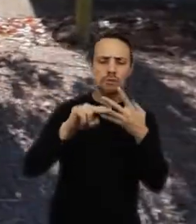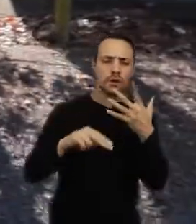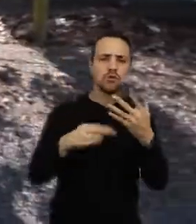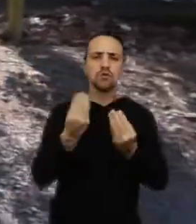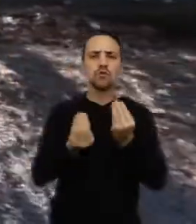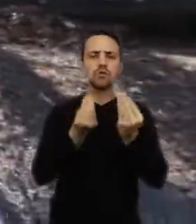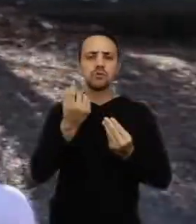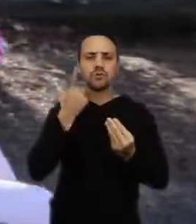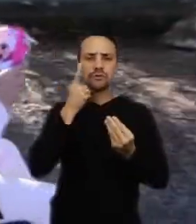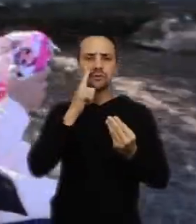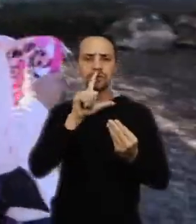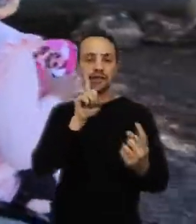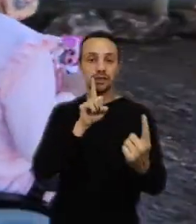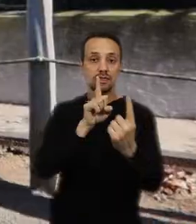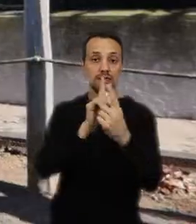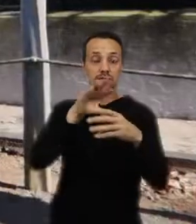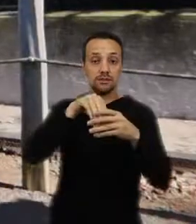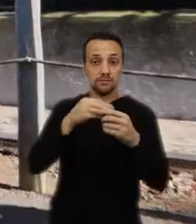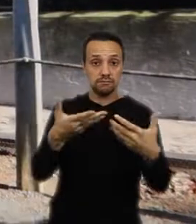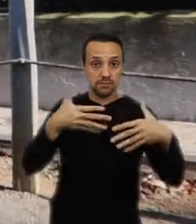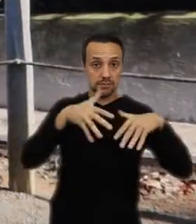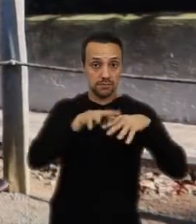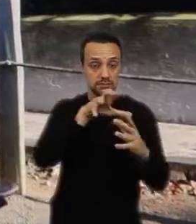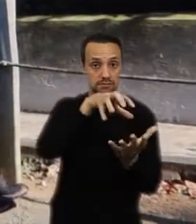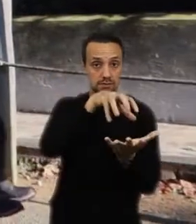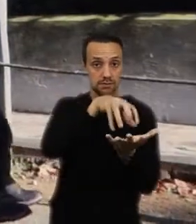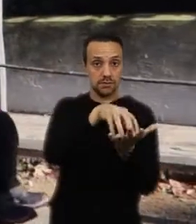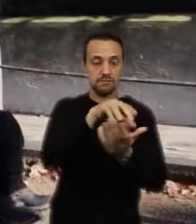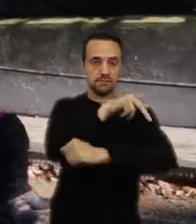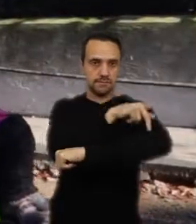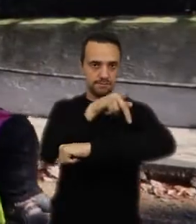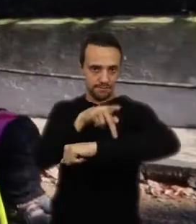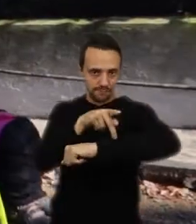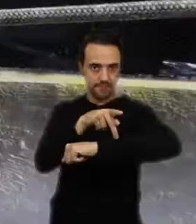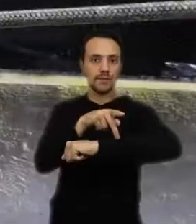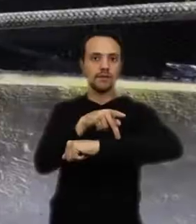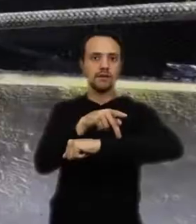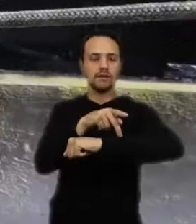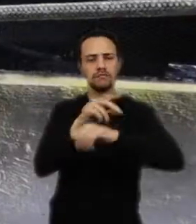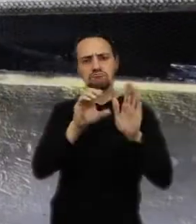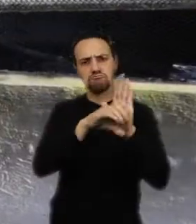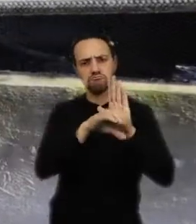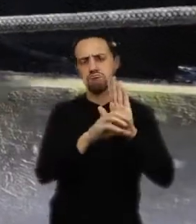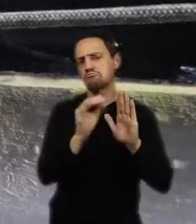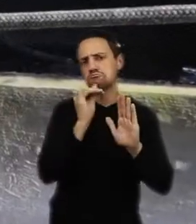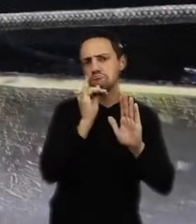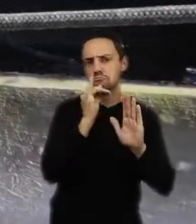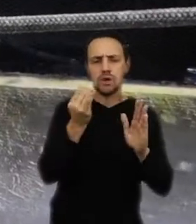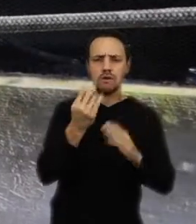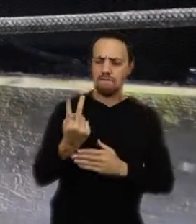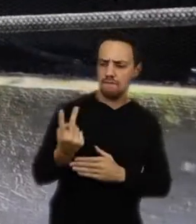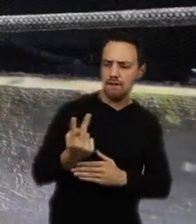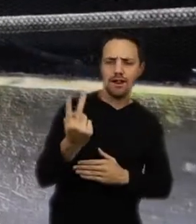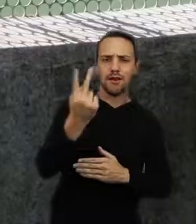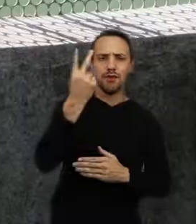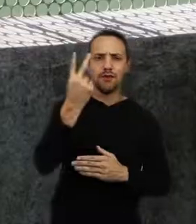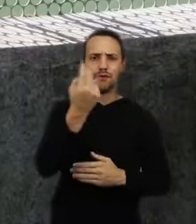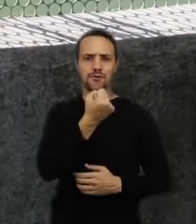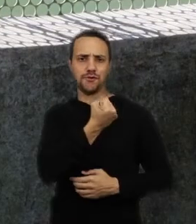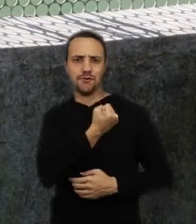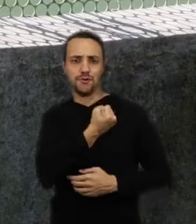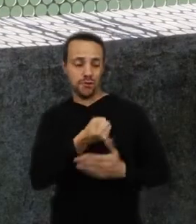atendimentos dentro do Centro de Inclusão no setor de Pedagogia. Conceitos, por exemplo, como valores, números,